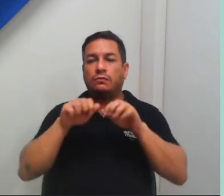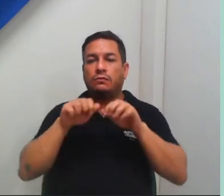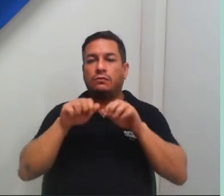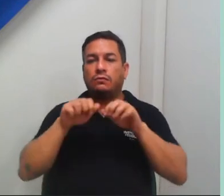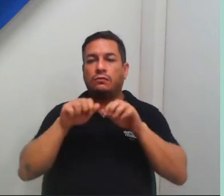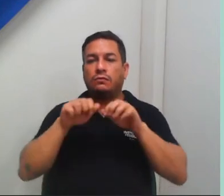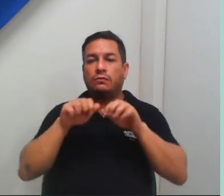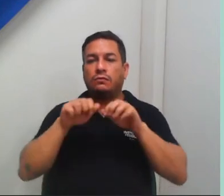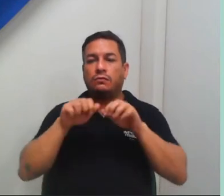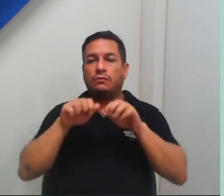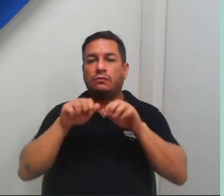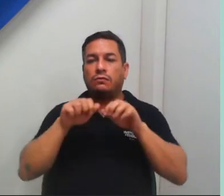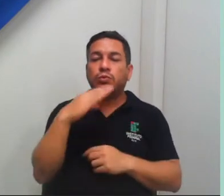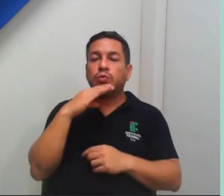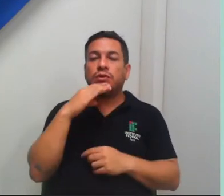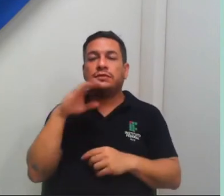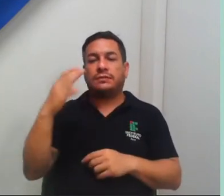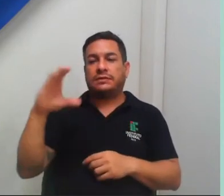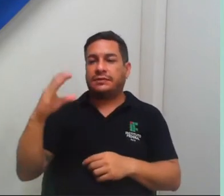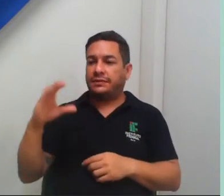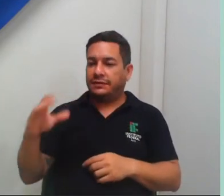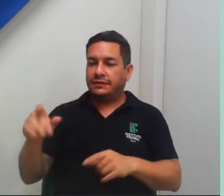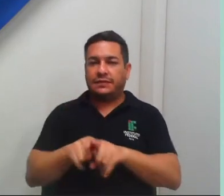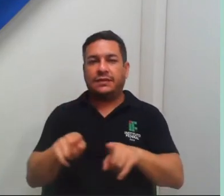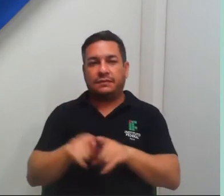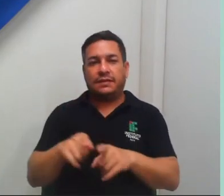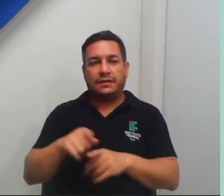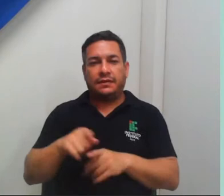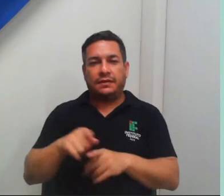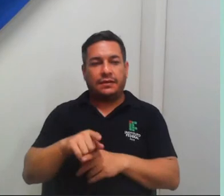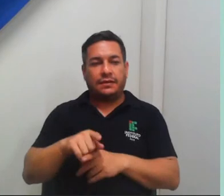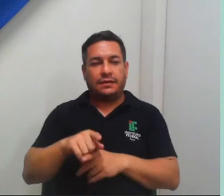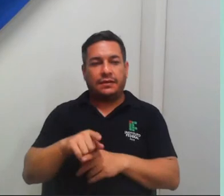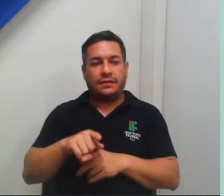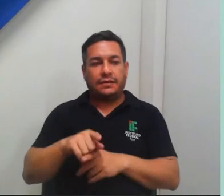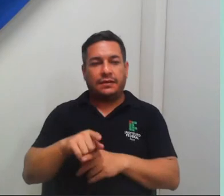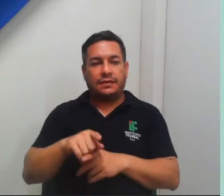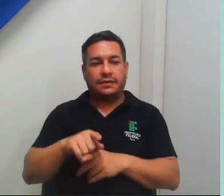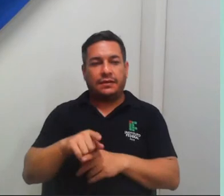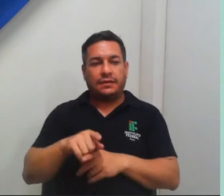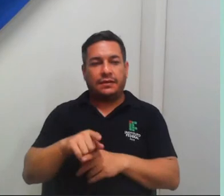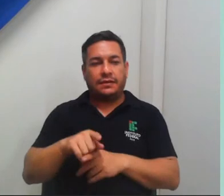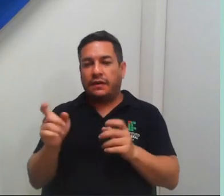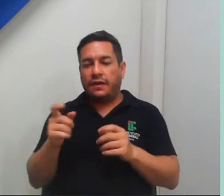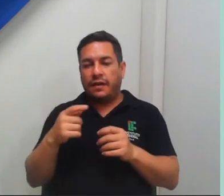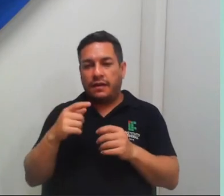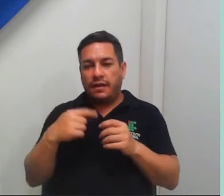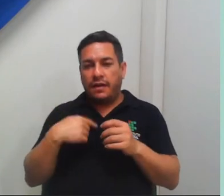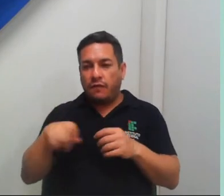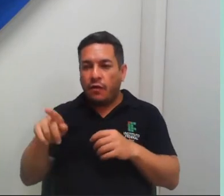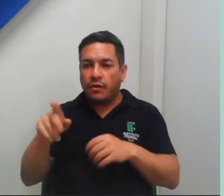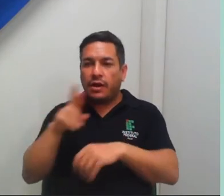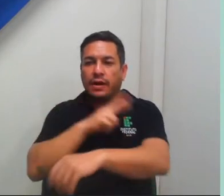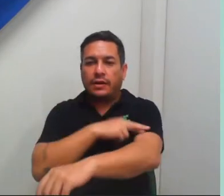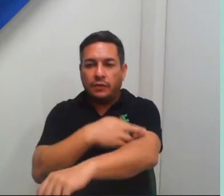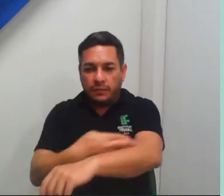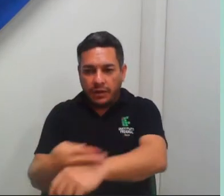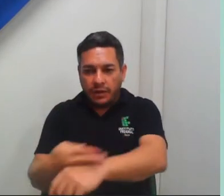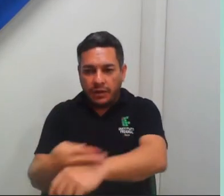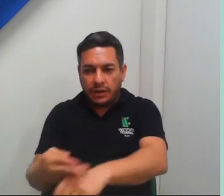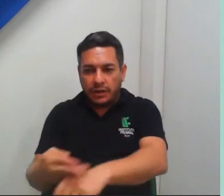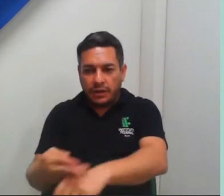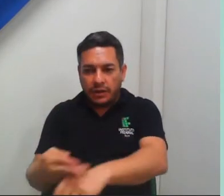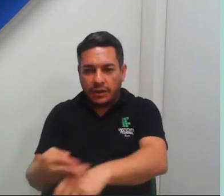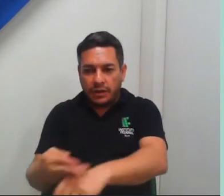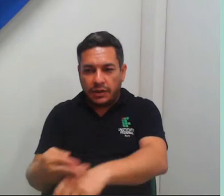isso dentro das nossas limitações, é uma vez que eu fico entre Rio Branco, Chapuri, a professora Érica, que é da área da administração, fica entre